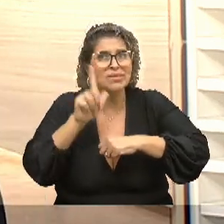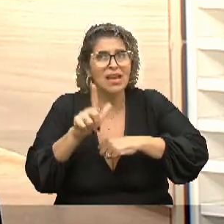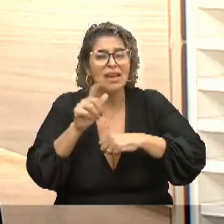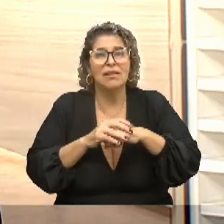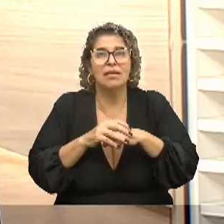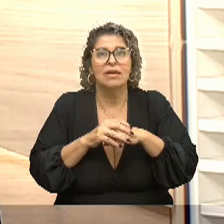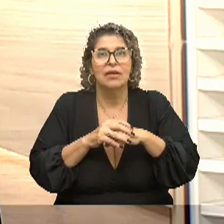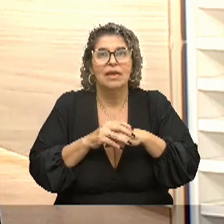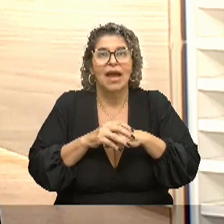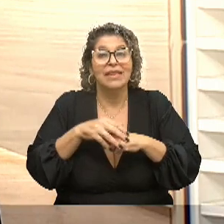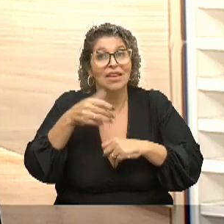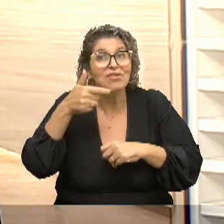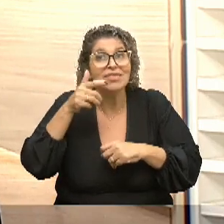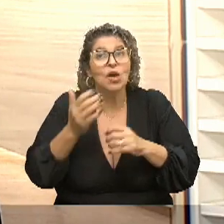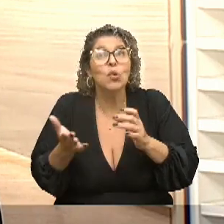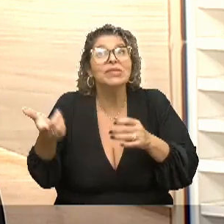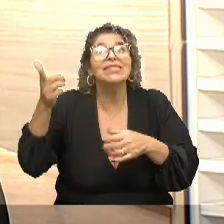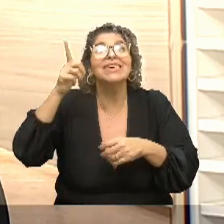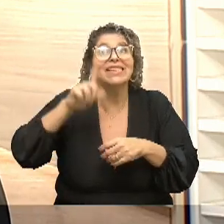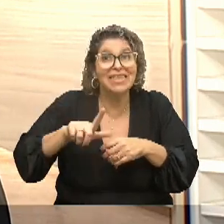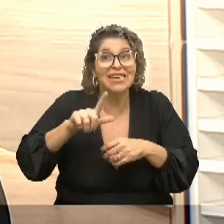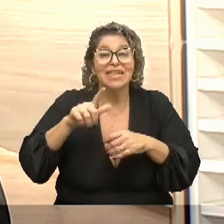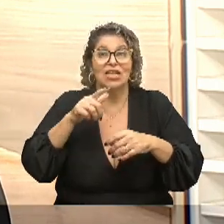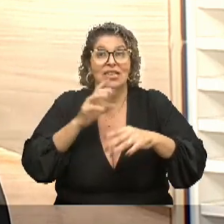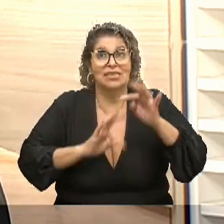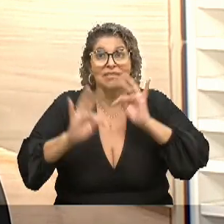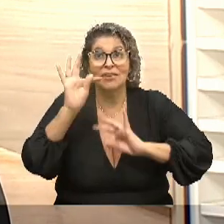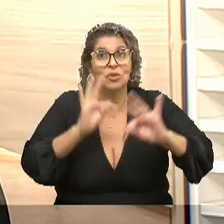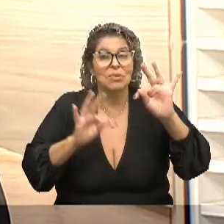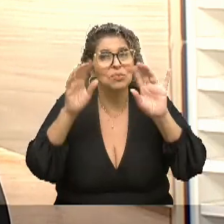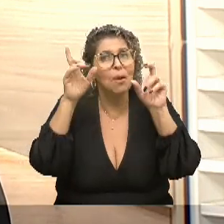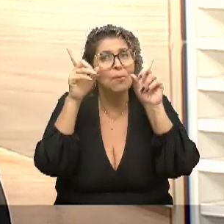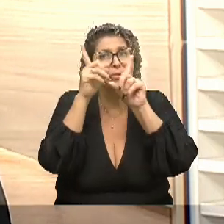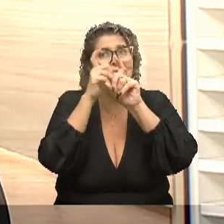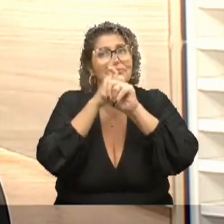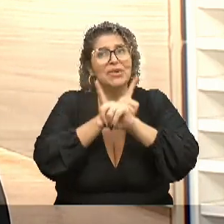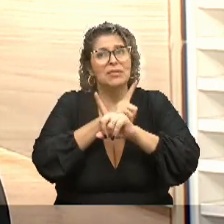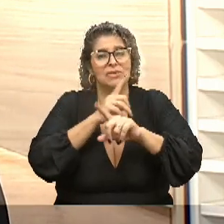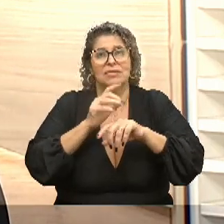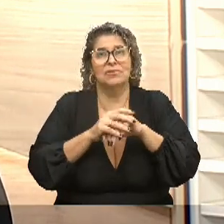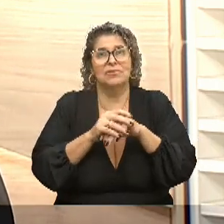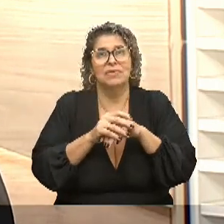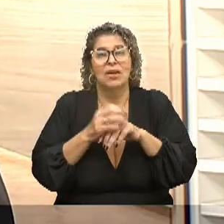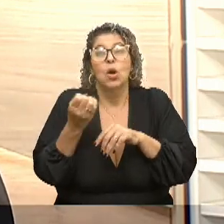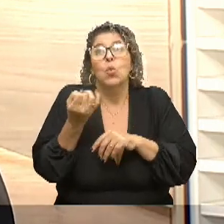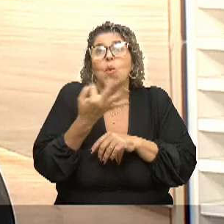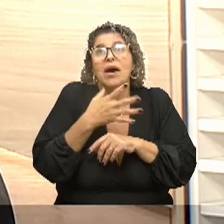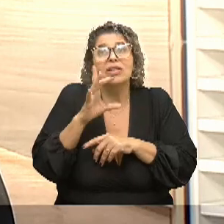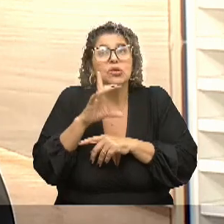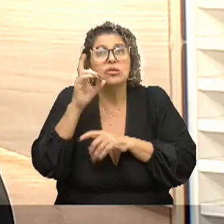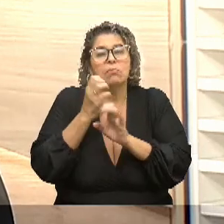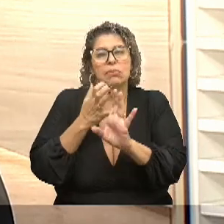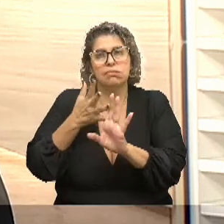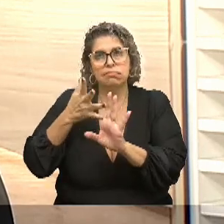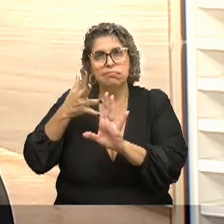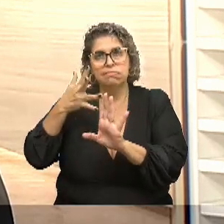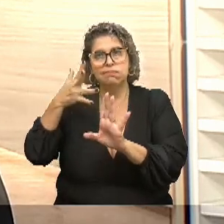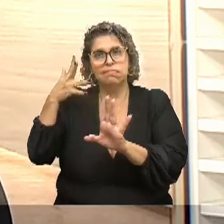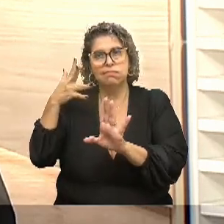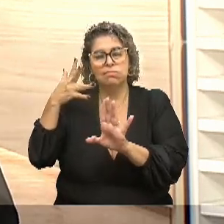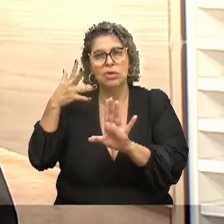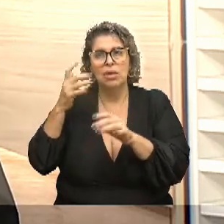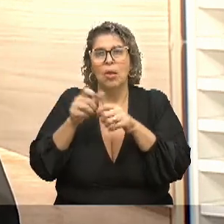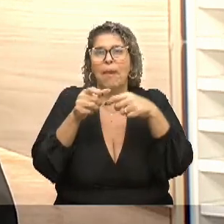chegar a esse tratamento, o quão difícil é isso, né? Quantos dias tu vai para a fila, tu pega a